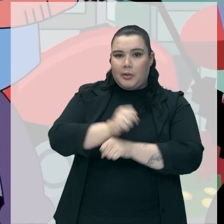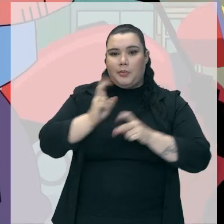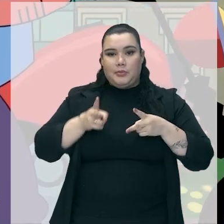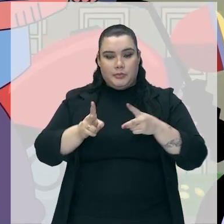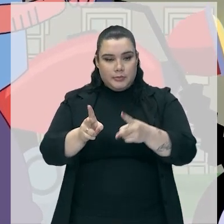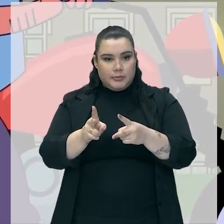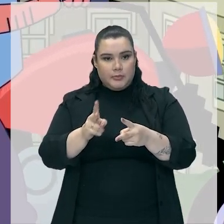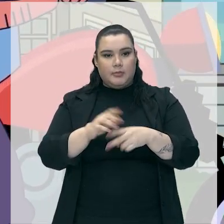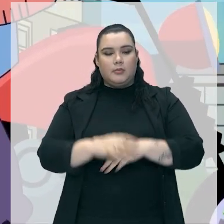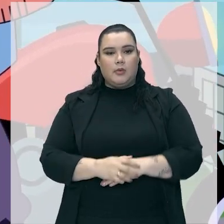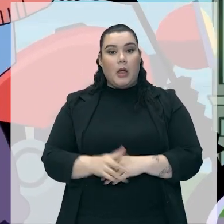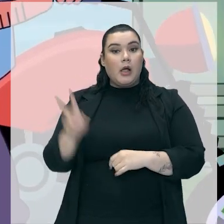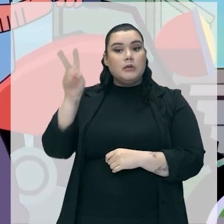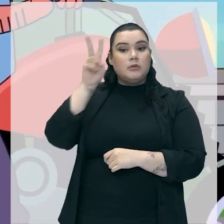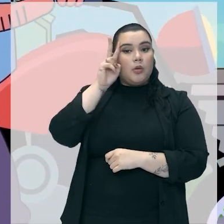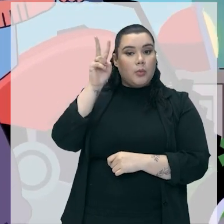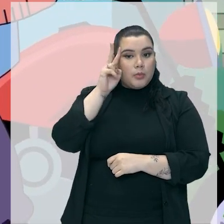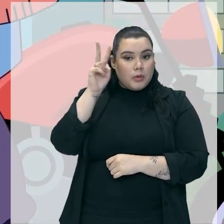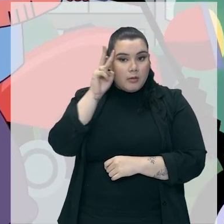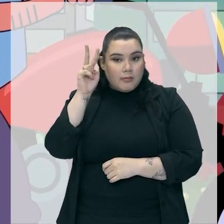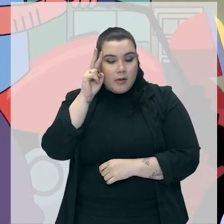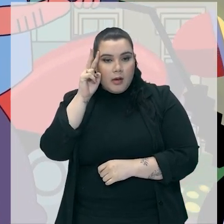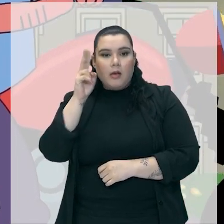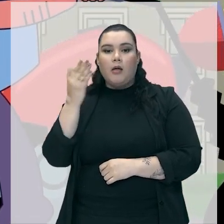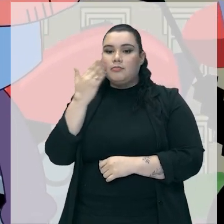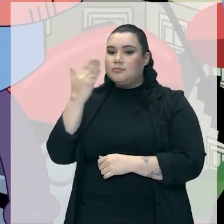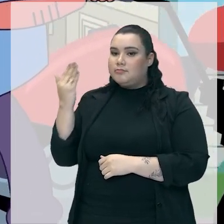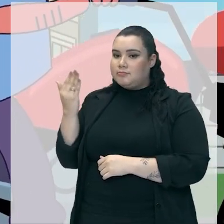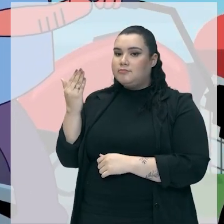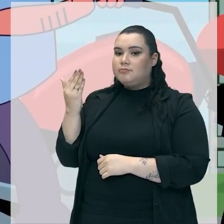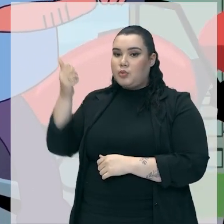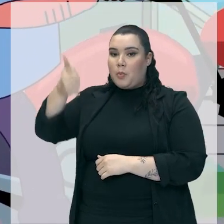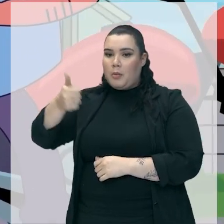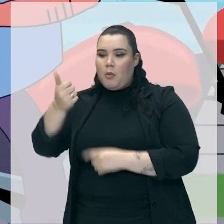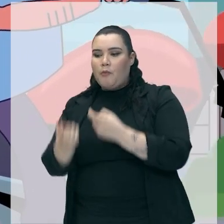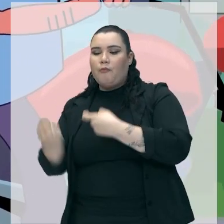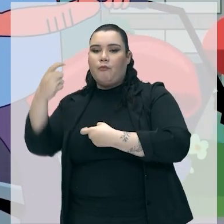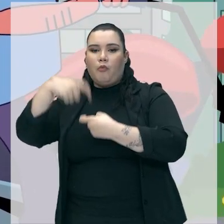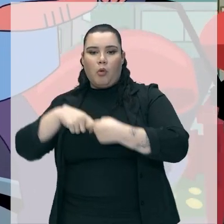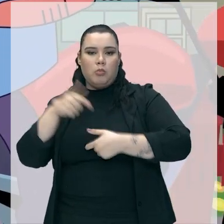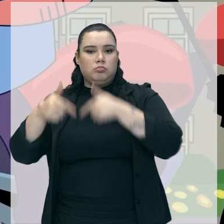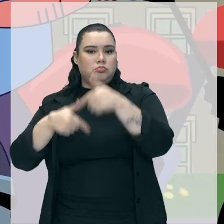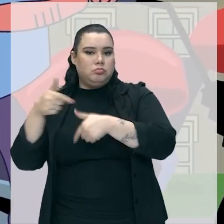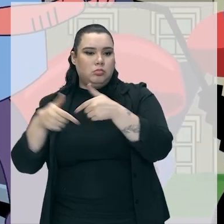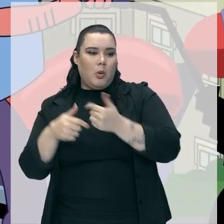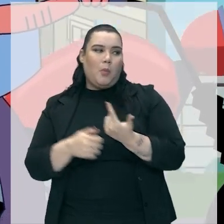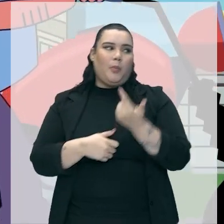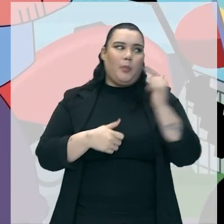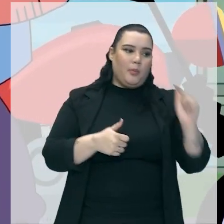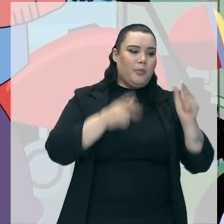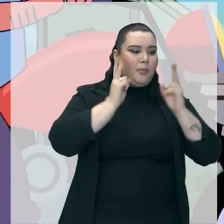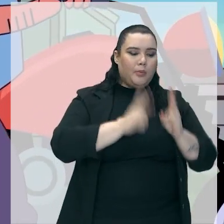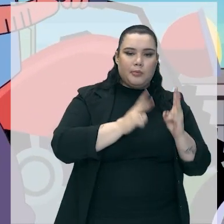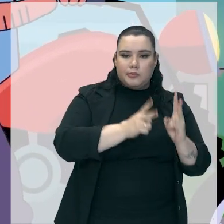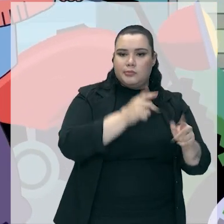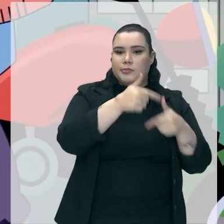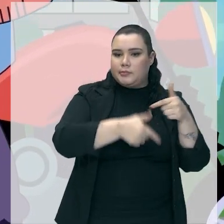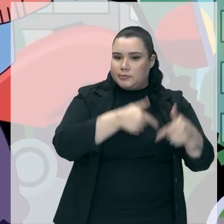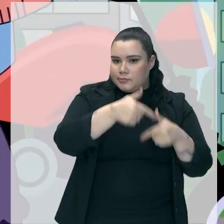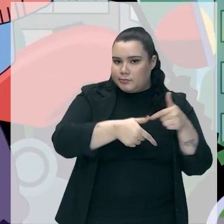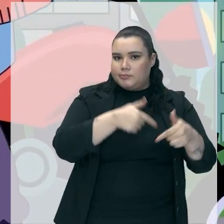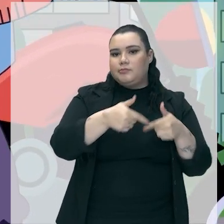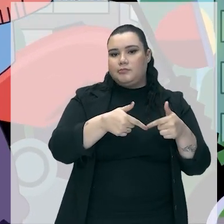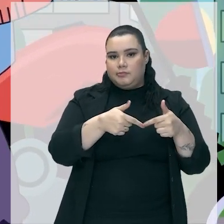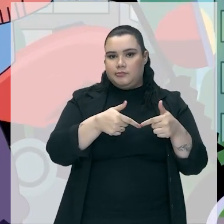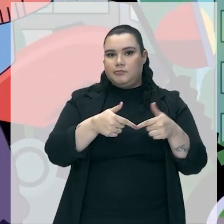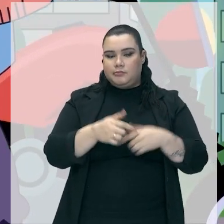descansando. Quando chega segunda-feira, o trabalhador formal volta pro seu horário de trabalho, e o outro, ó, boa